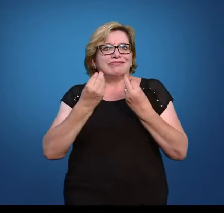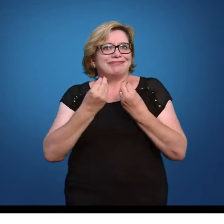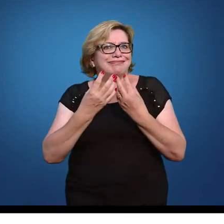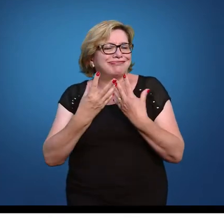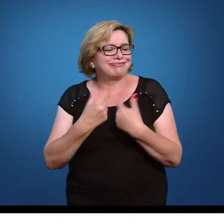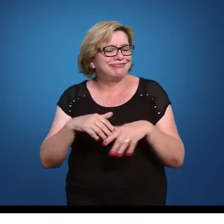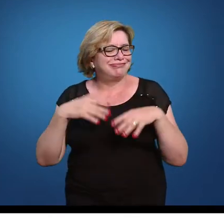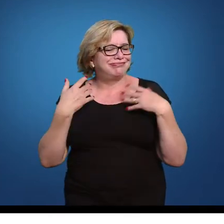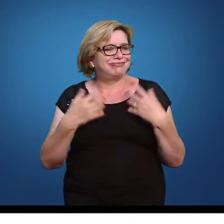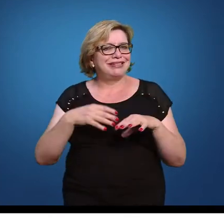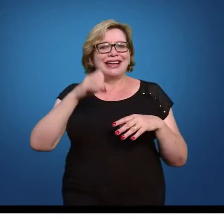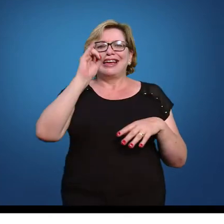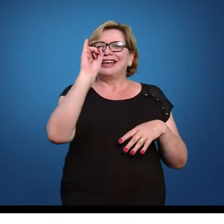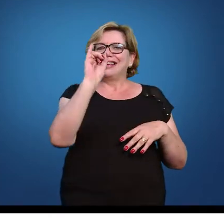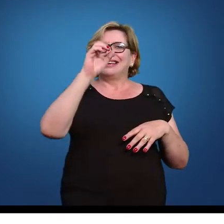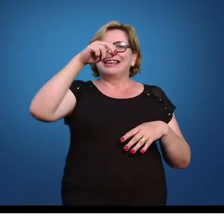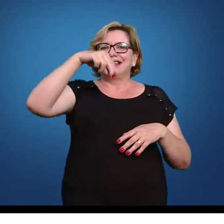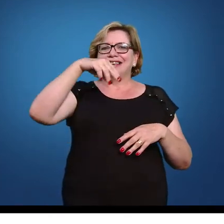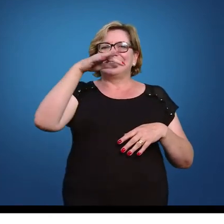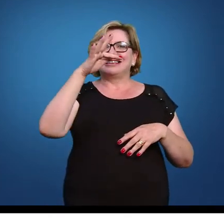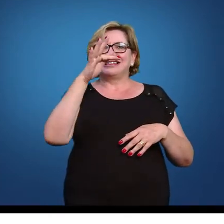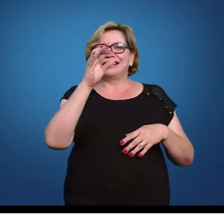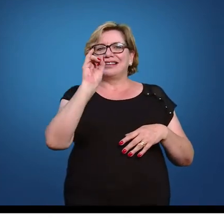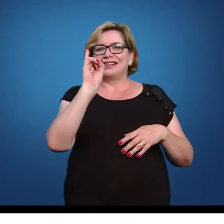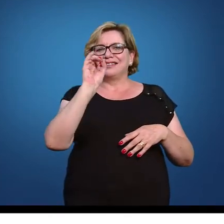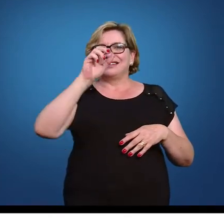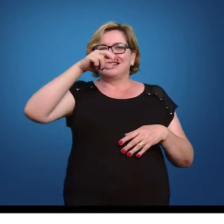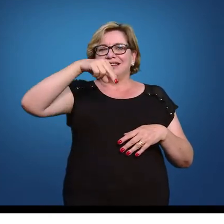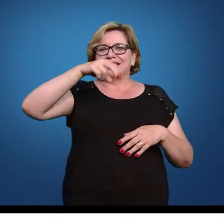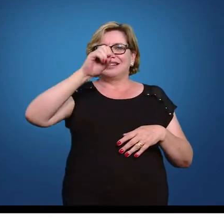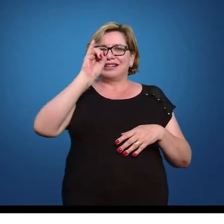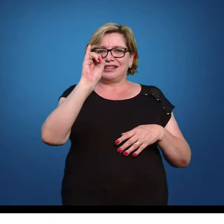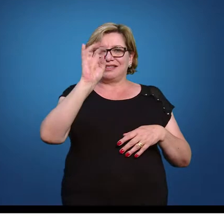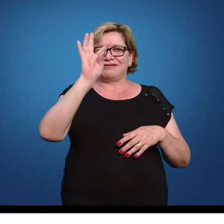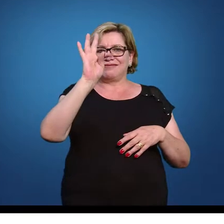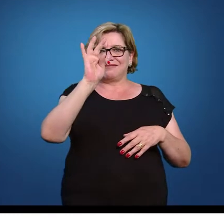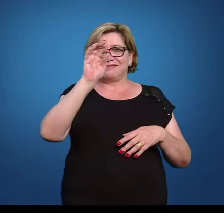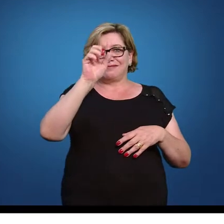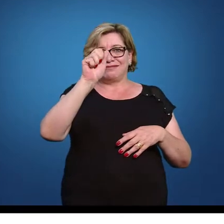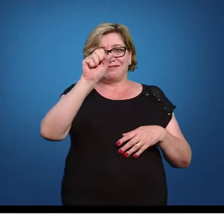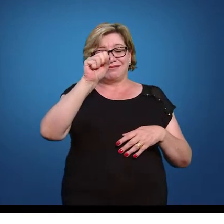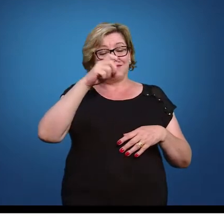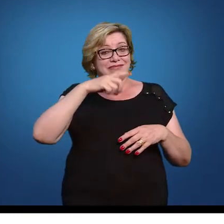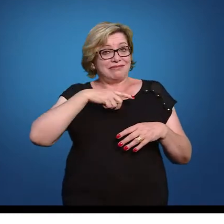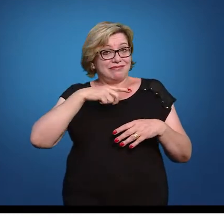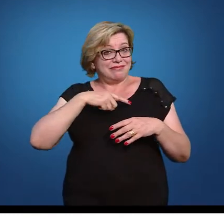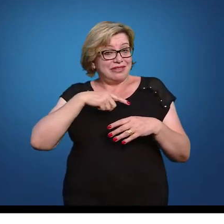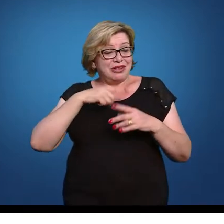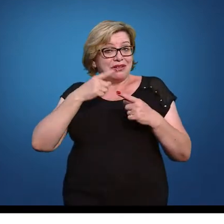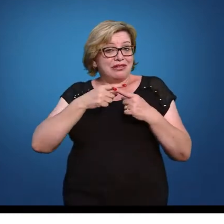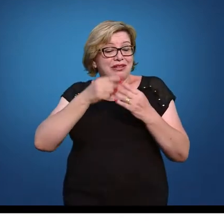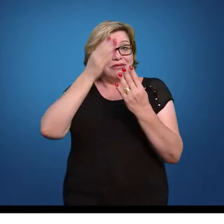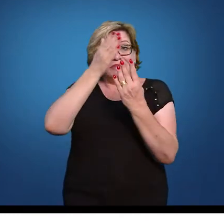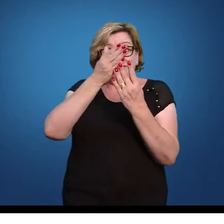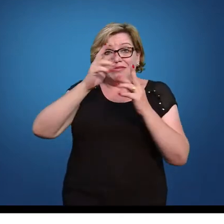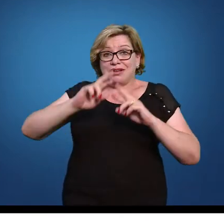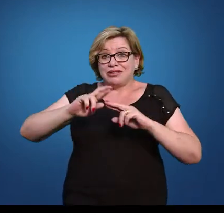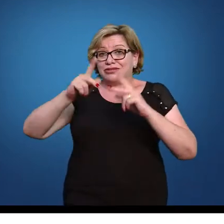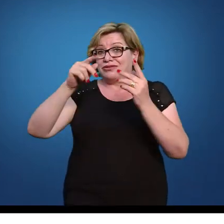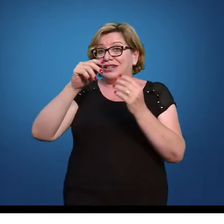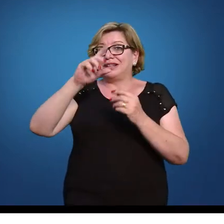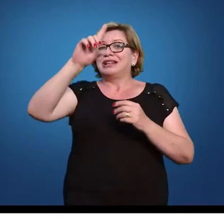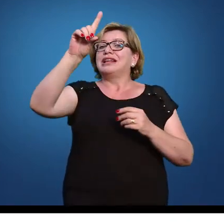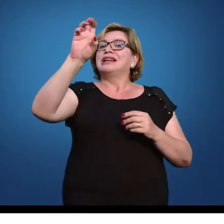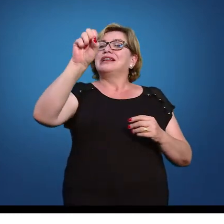Infinitas distribuições normais. Cada uma delas baseada na sua média e no seu desenvolvimento padrão. Elas têm o mesmo formato,